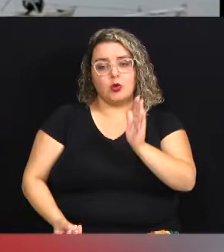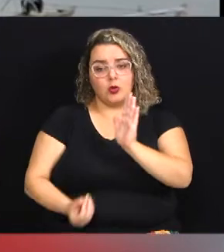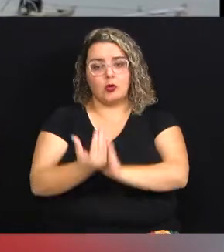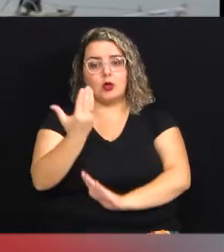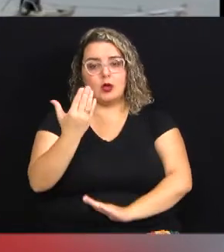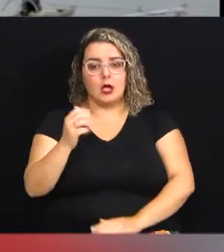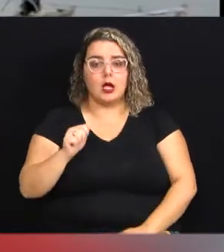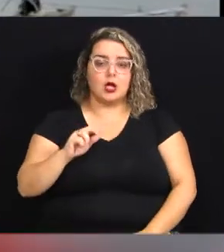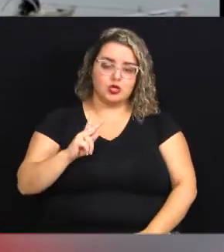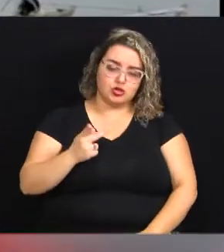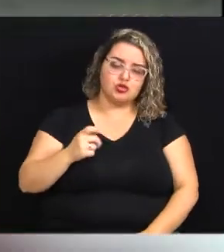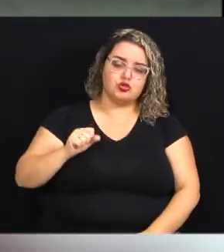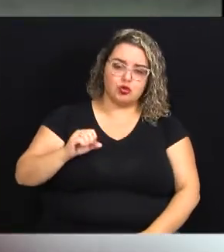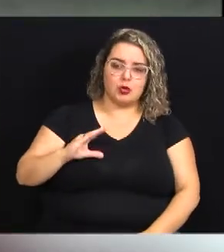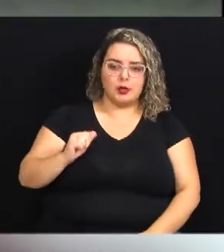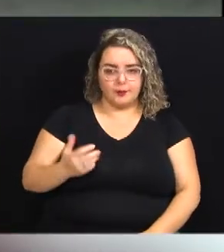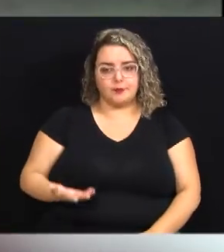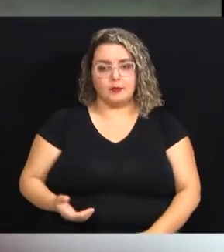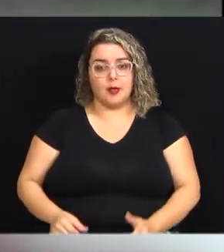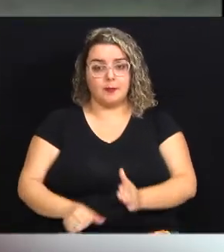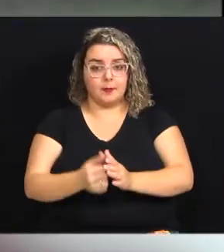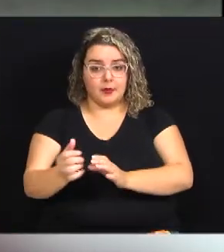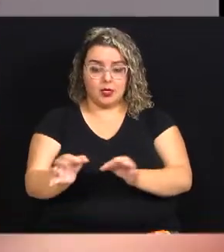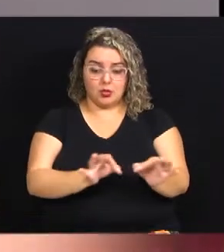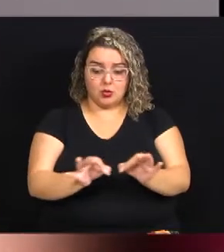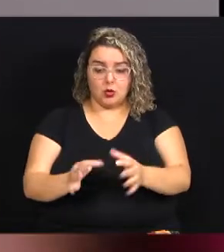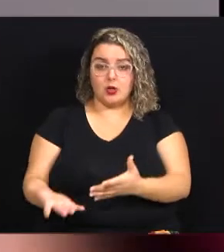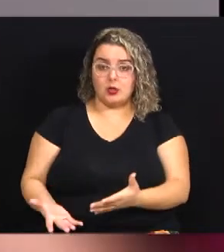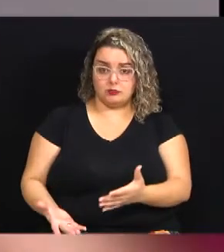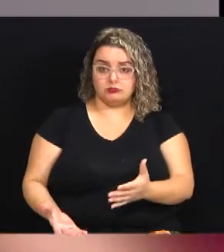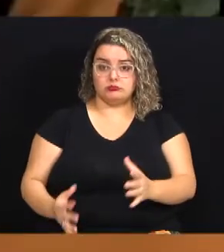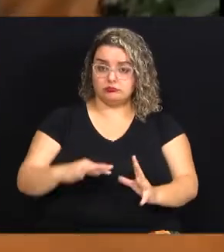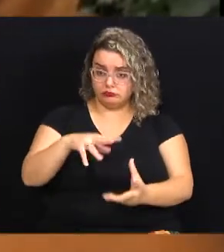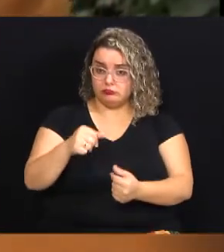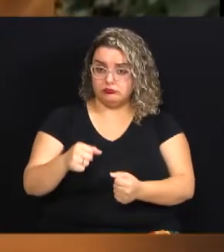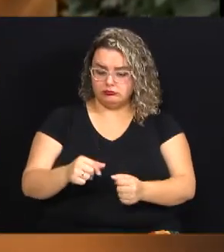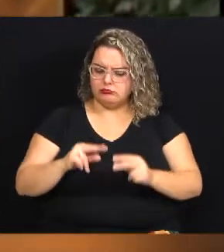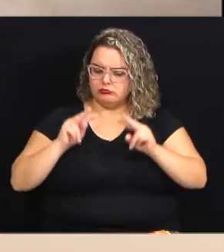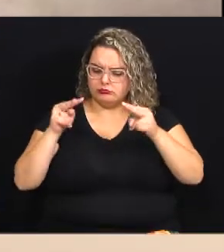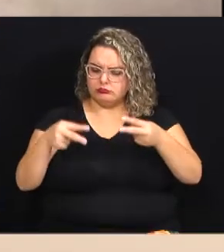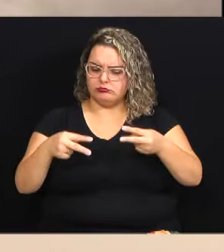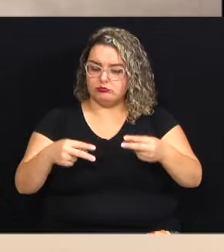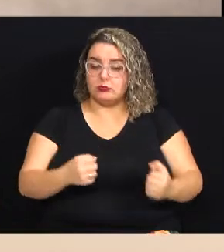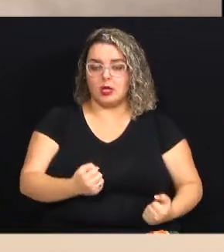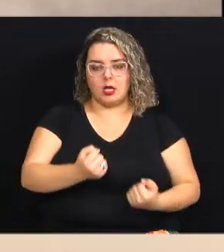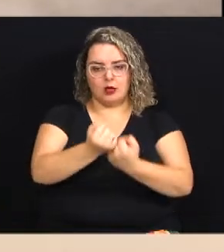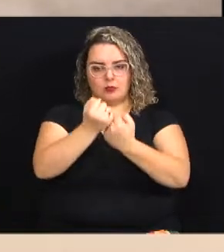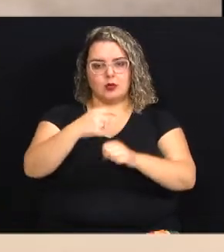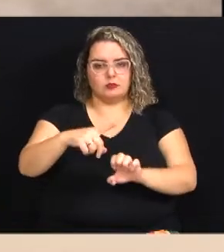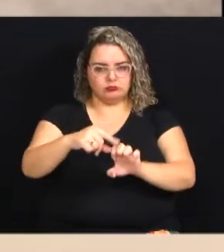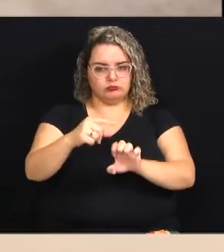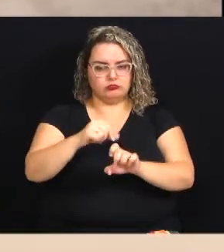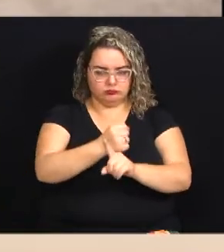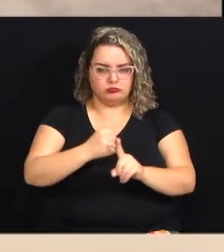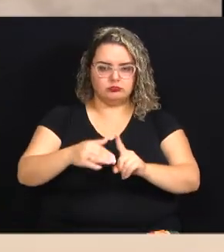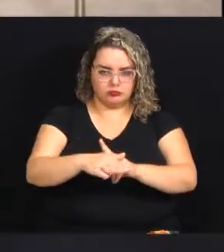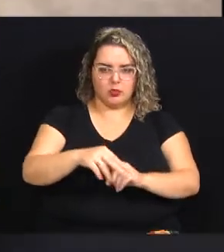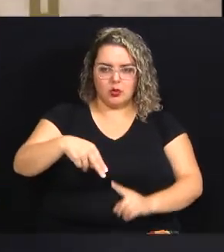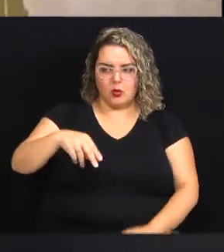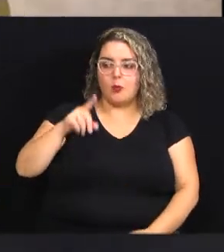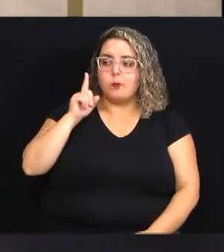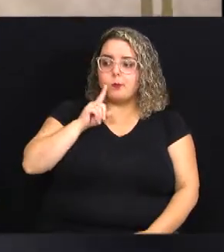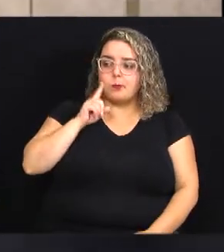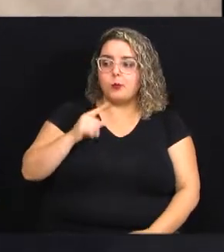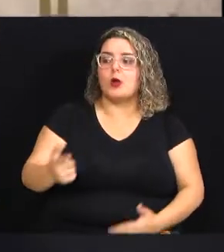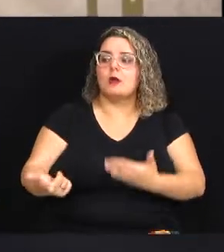Ashoka, a primeira organização do mundo a identificar e apoiar o empreendedorismo social. O norte-americano